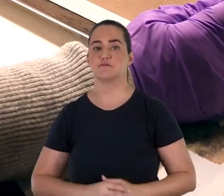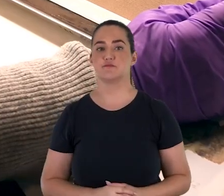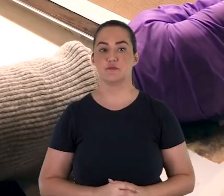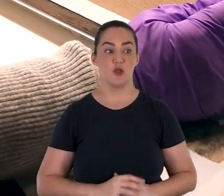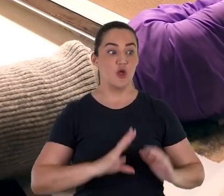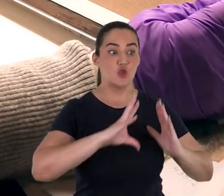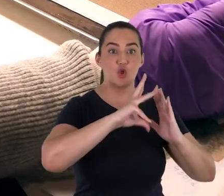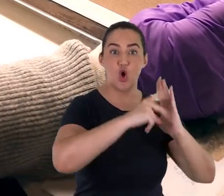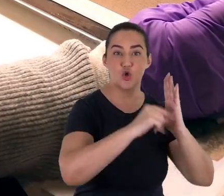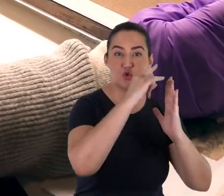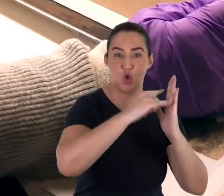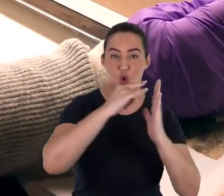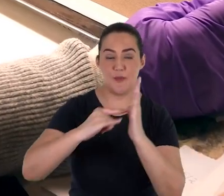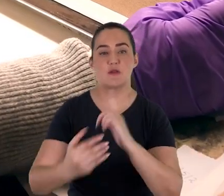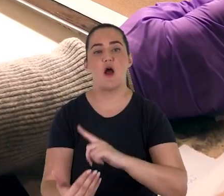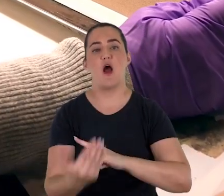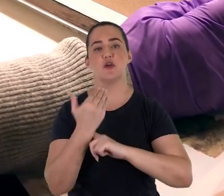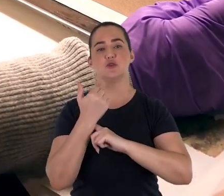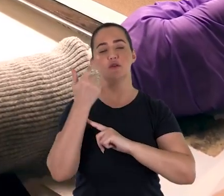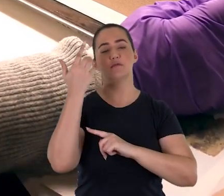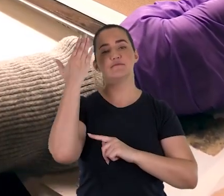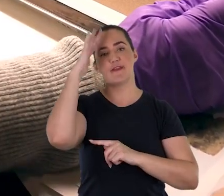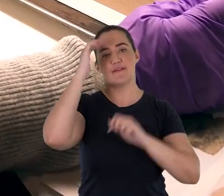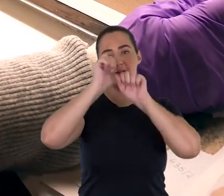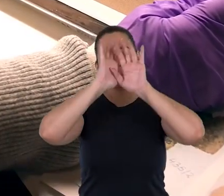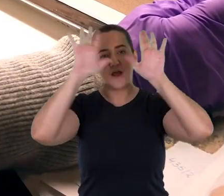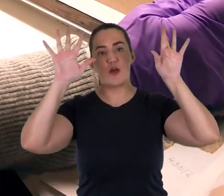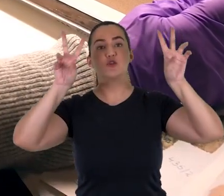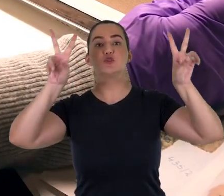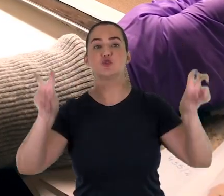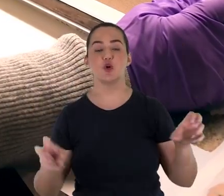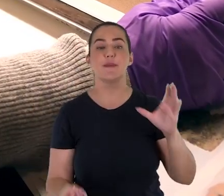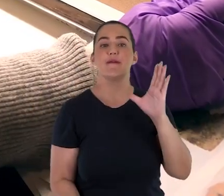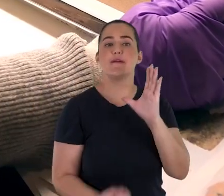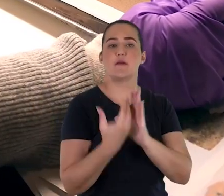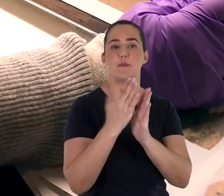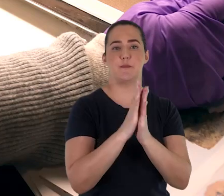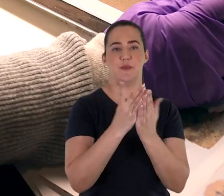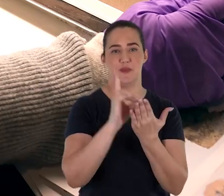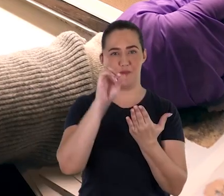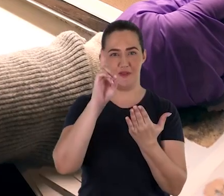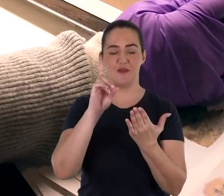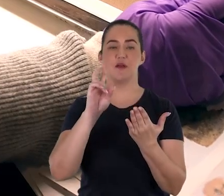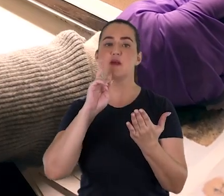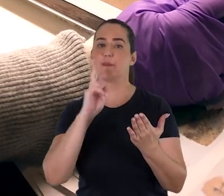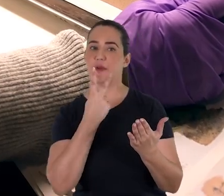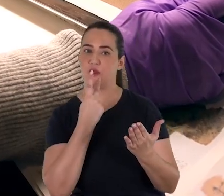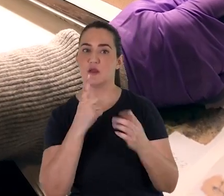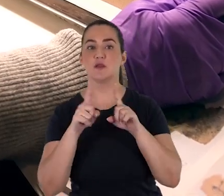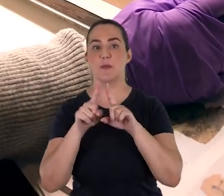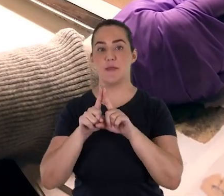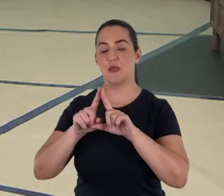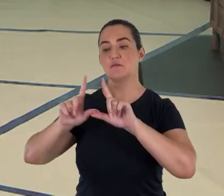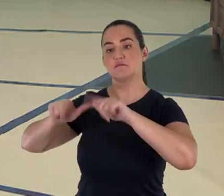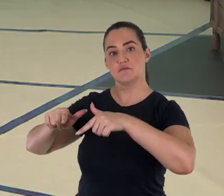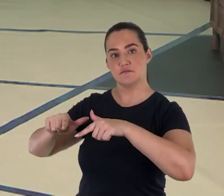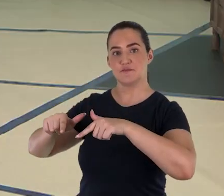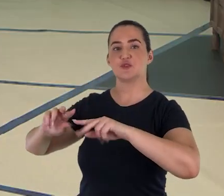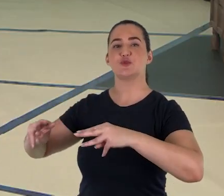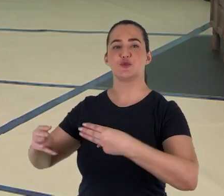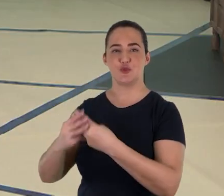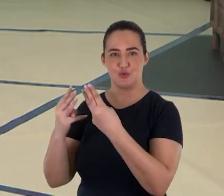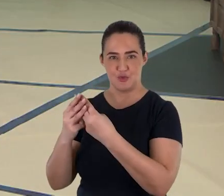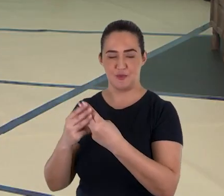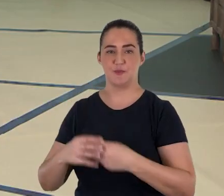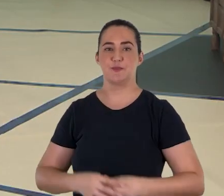lançaram muita luz sobre as origens da Bíblia Hebraica, do judaísmo e até mesmo das raízes do cristianismo. Antes